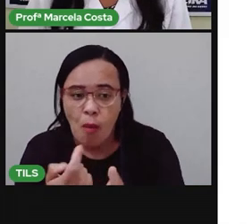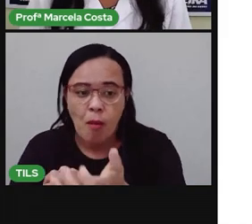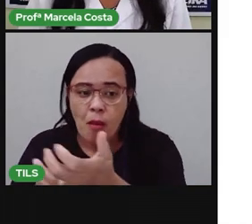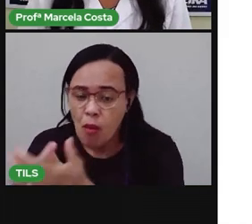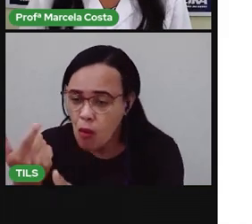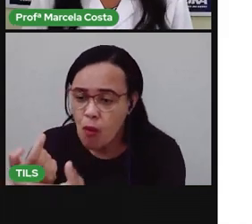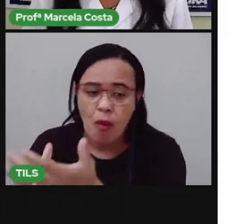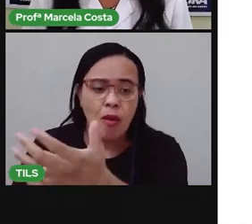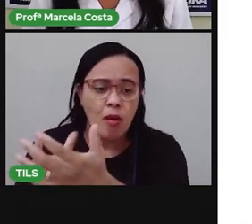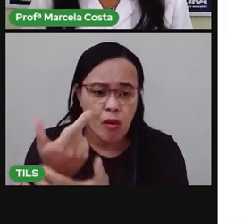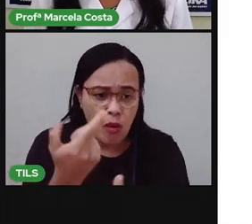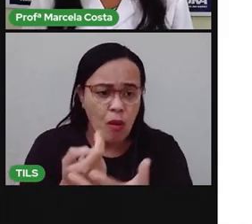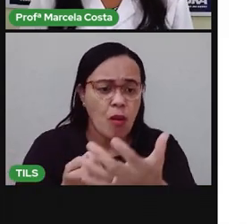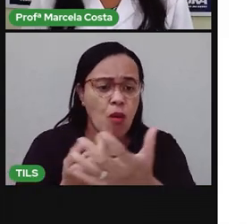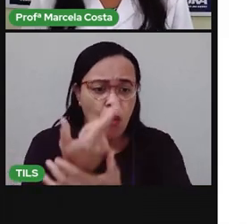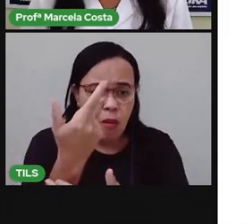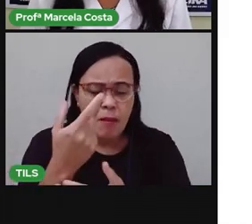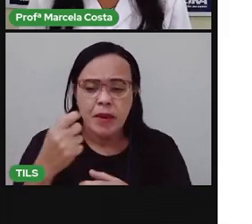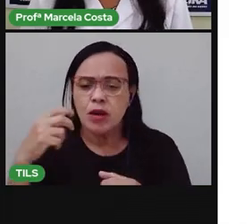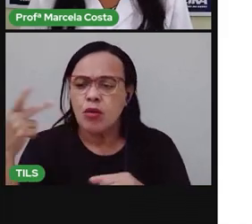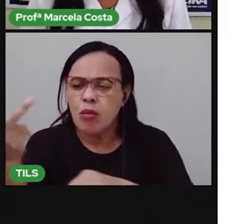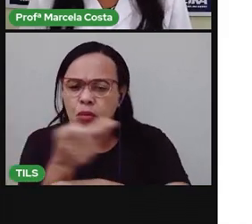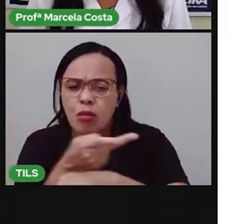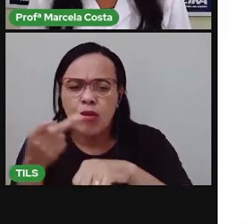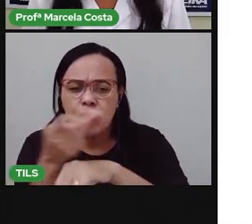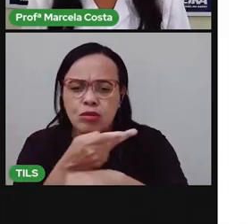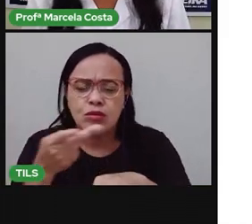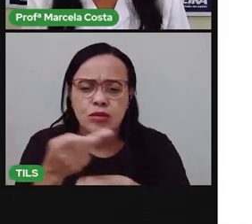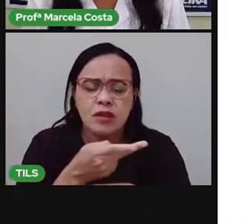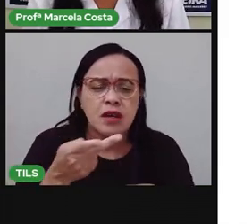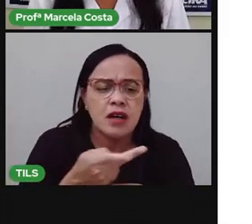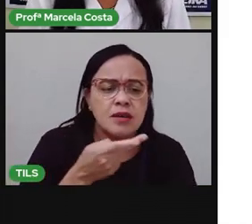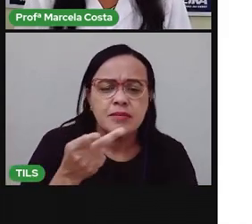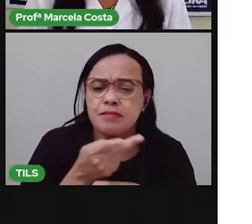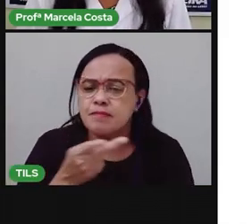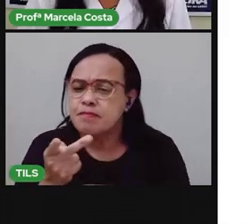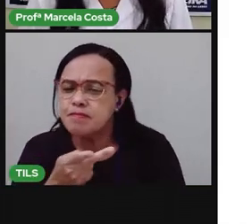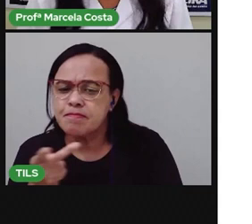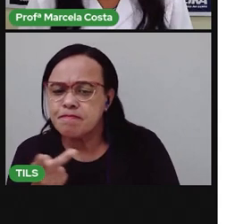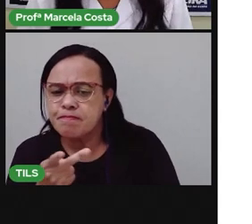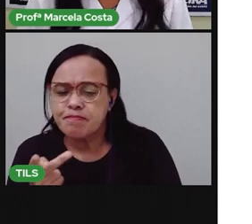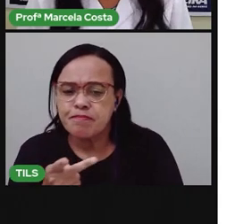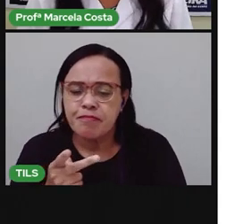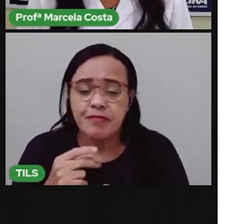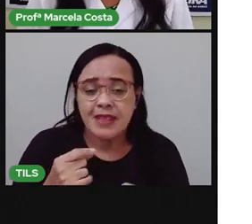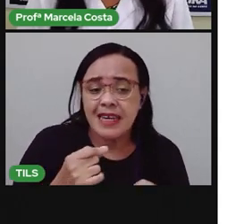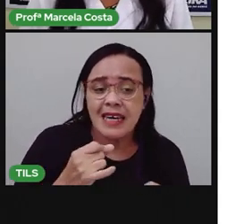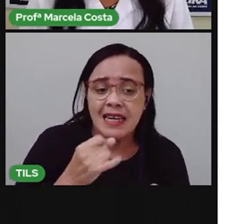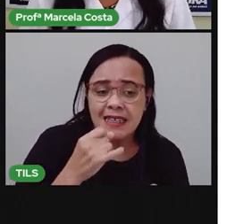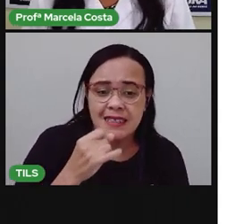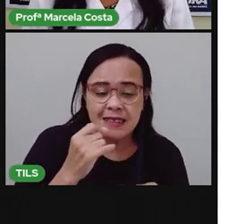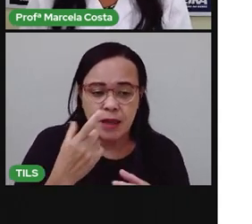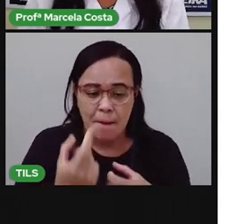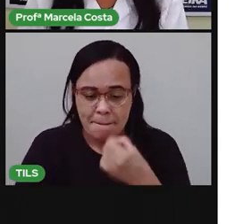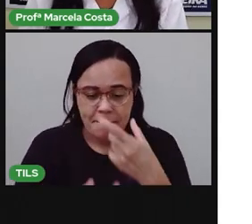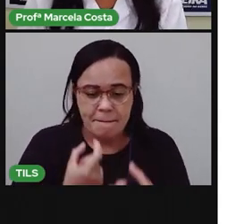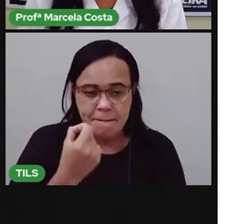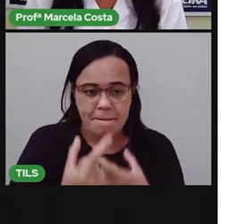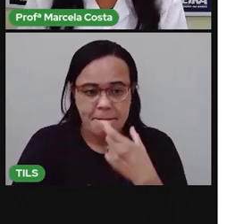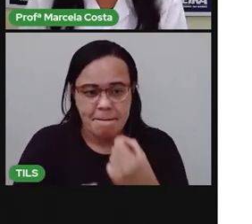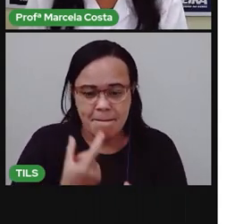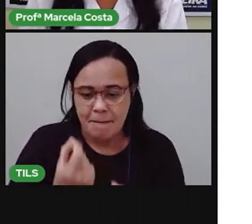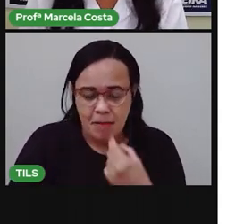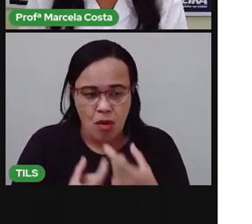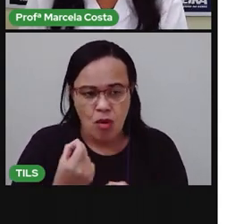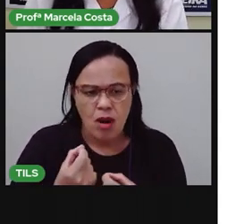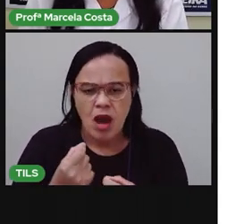né? Eu vou procurar aquele produto. Eu quero procurar o milho de pipoca. Eu vou procurar